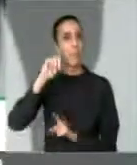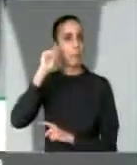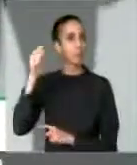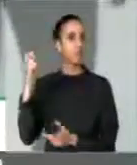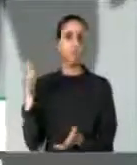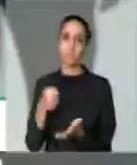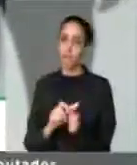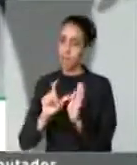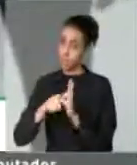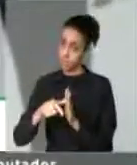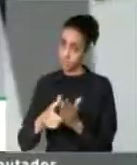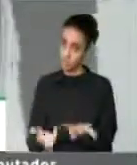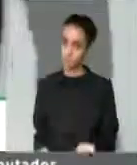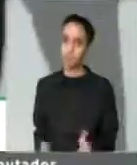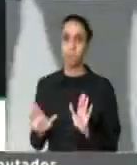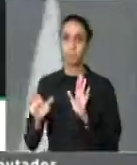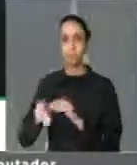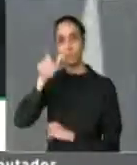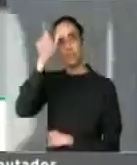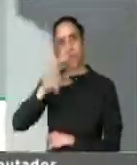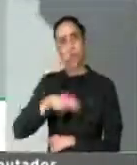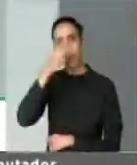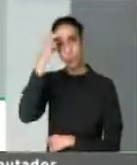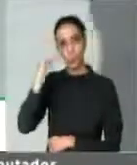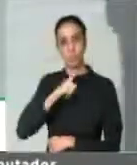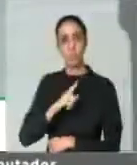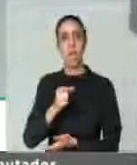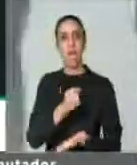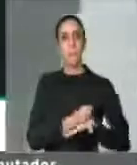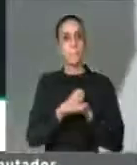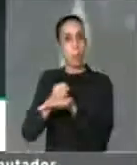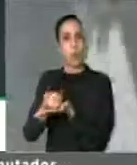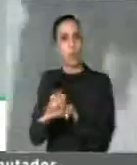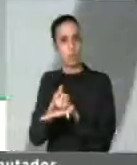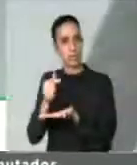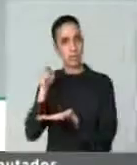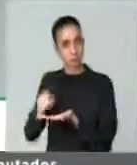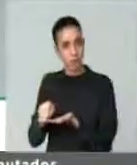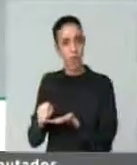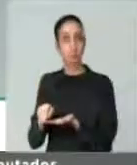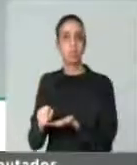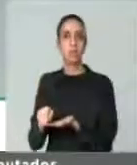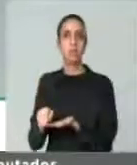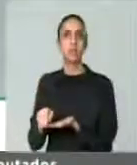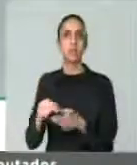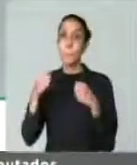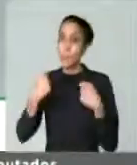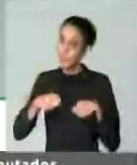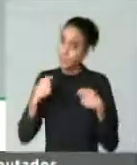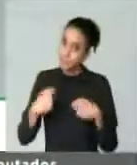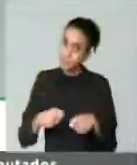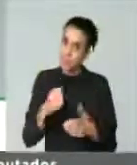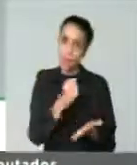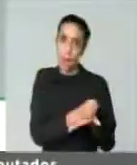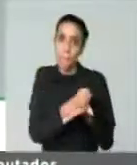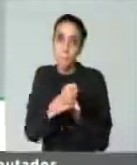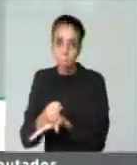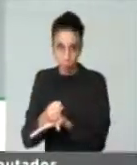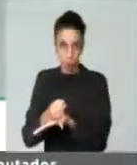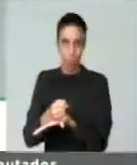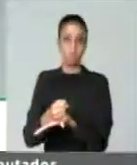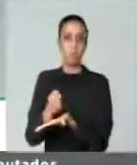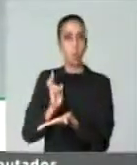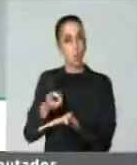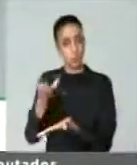ideia, só os bolsistas que ali necessariamente precisam desse auxílio,